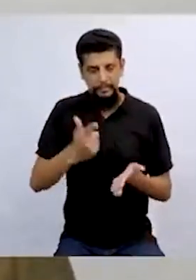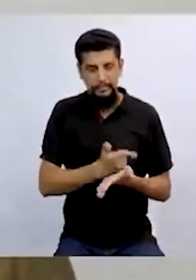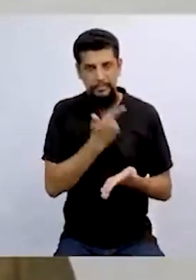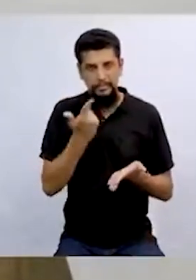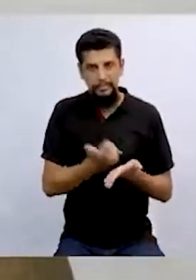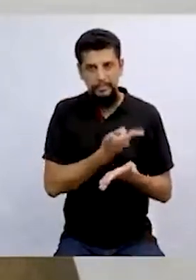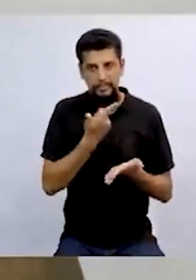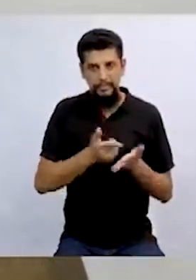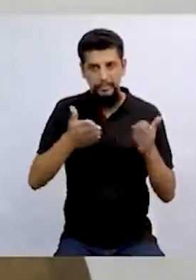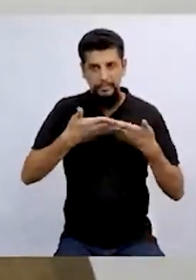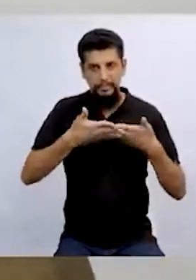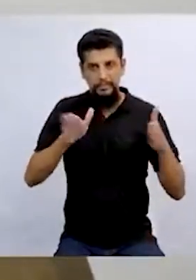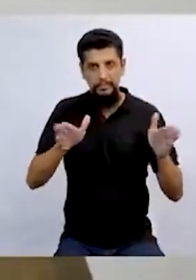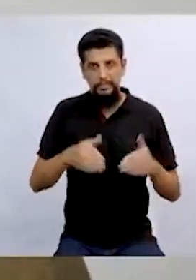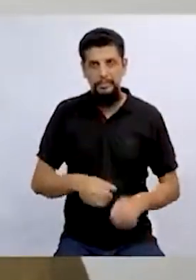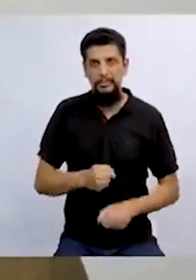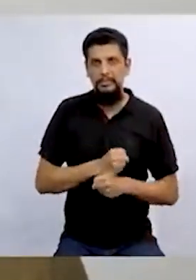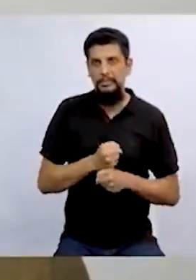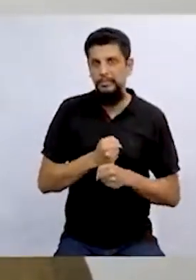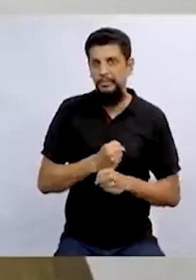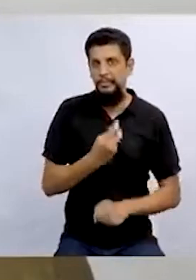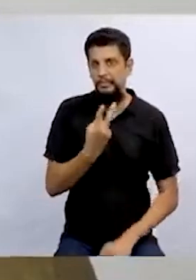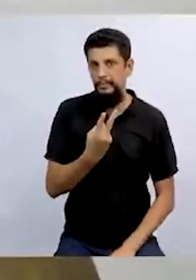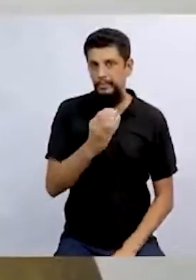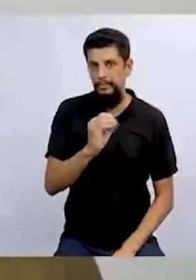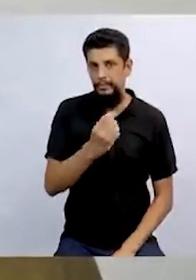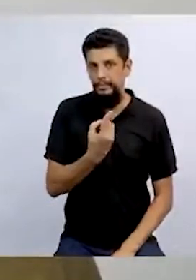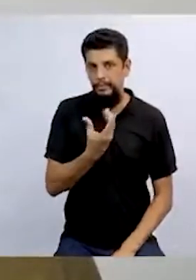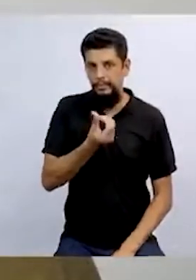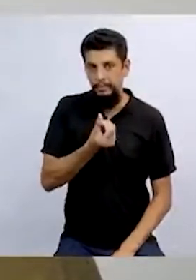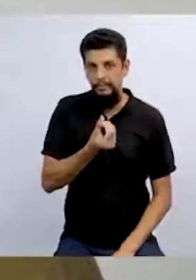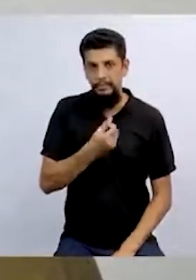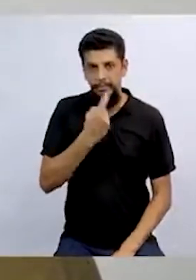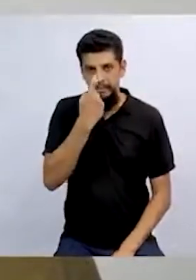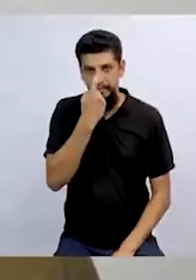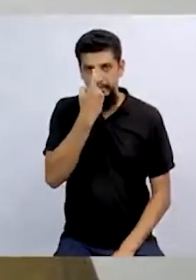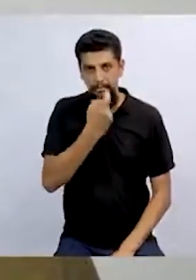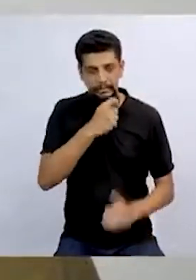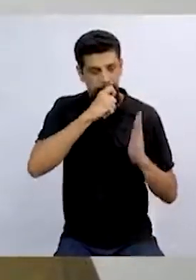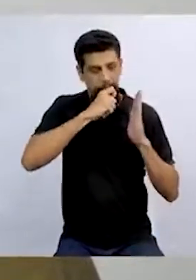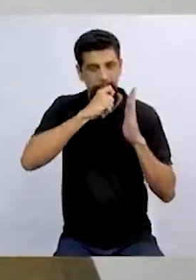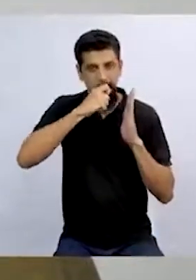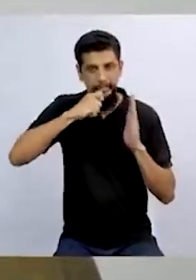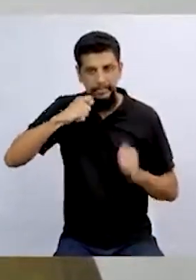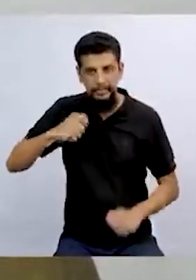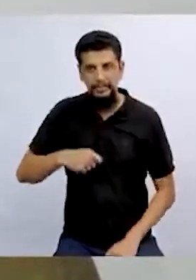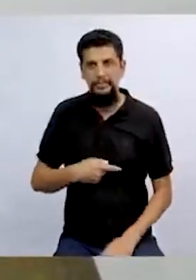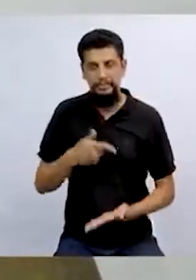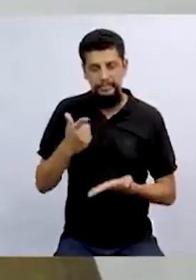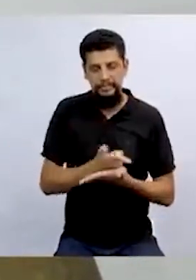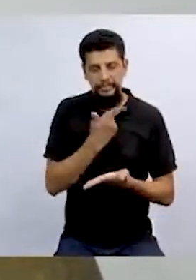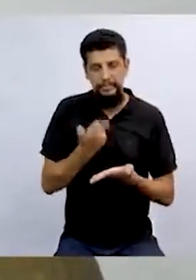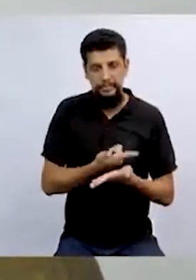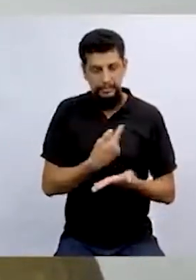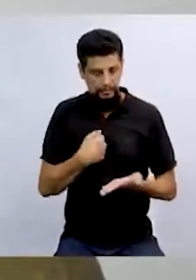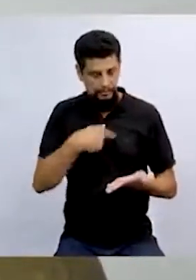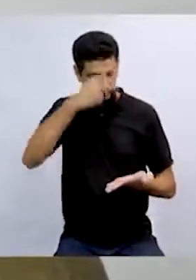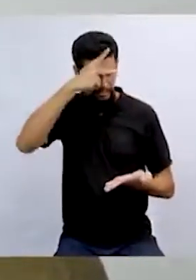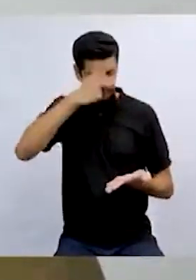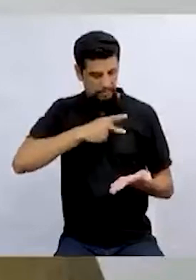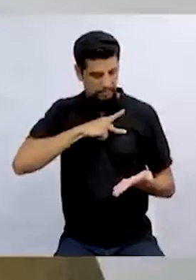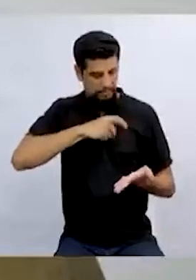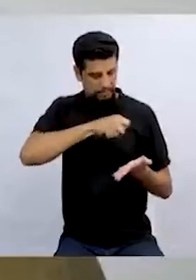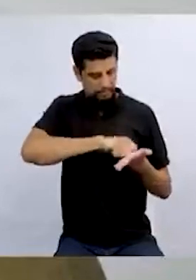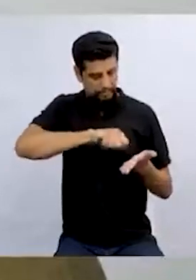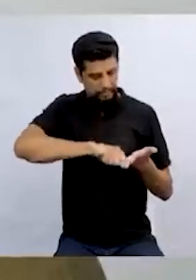livro, lançado lá em 2016. A Bruxa do Batom Borrado. Foi um livro escrito por mim